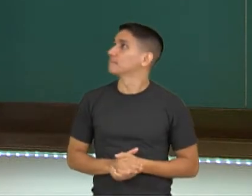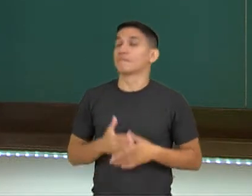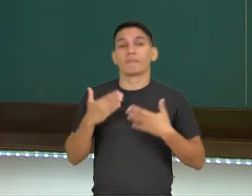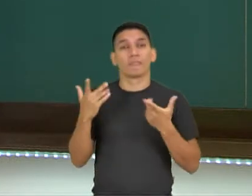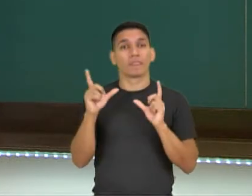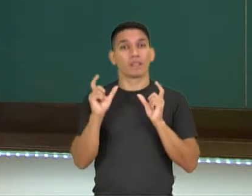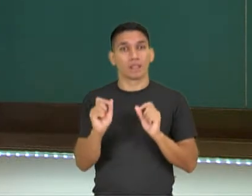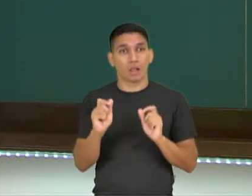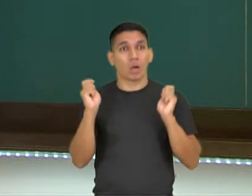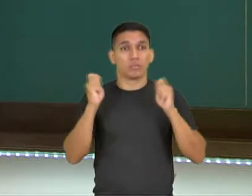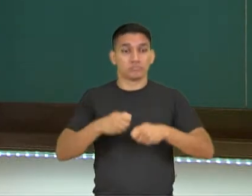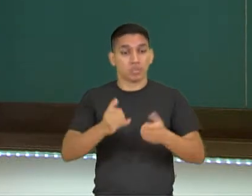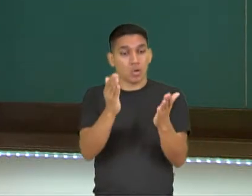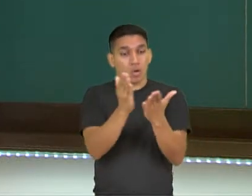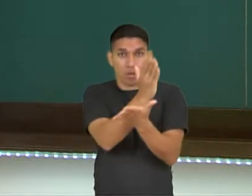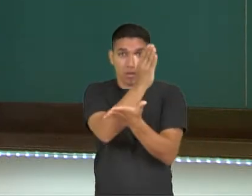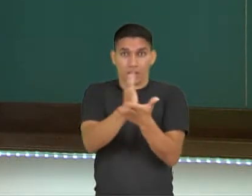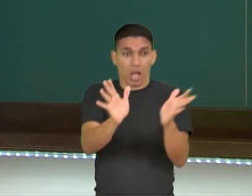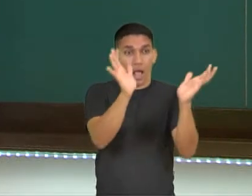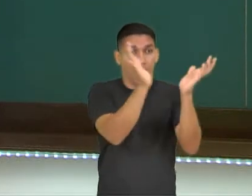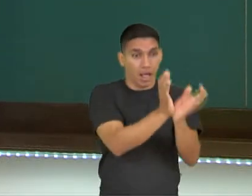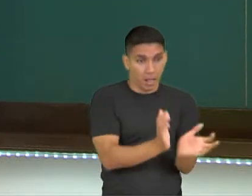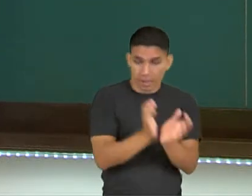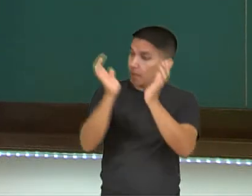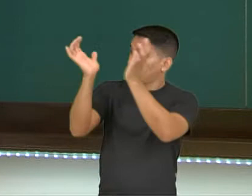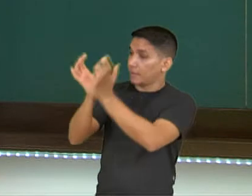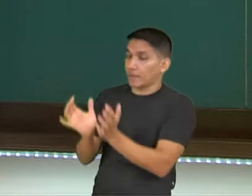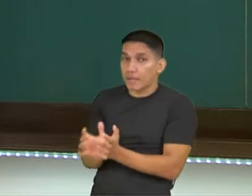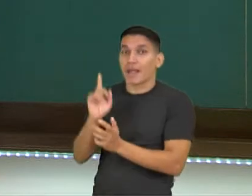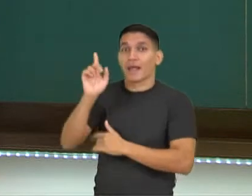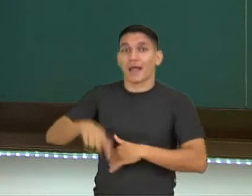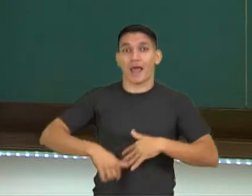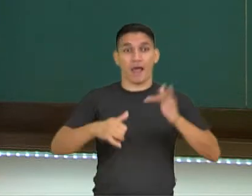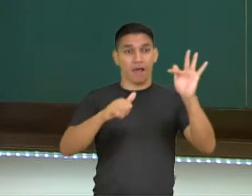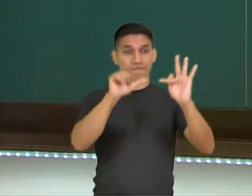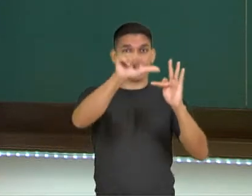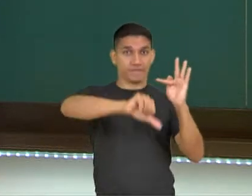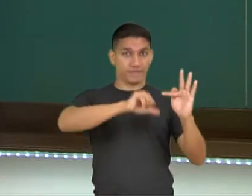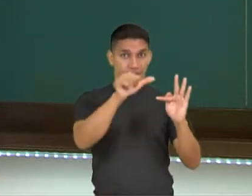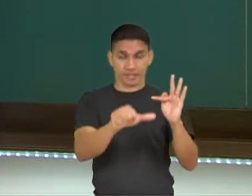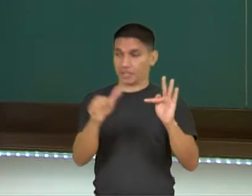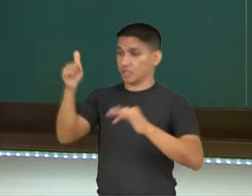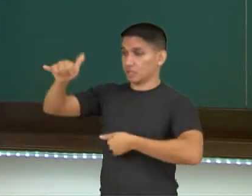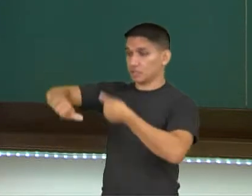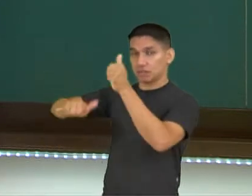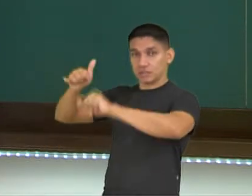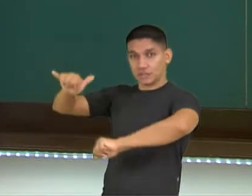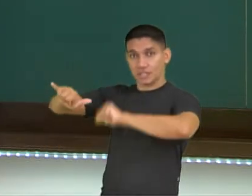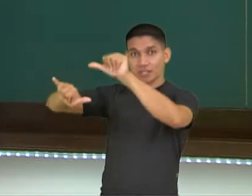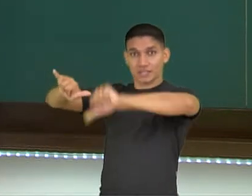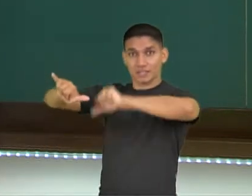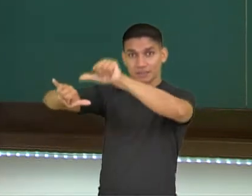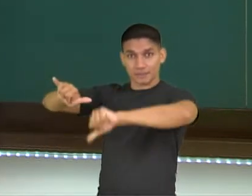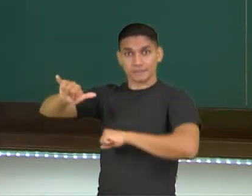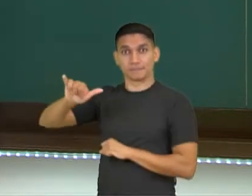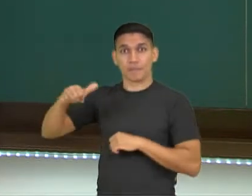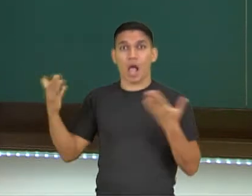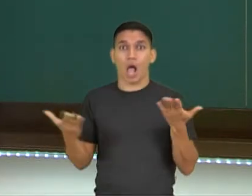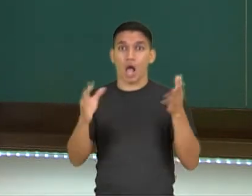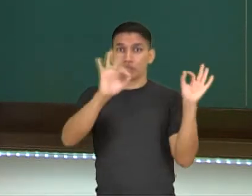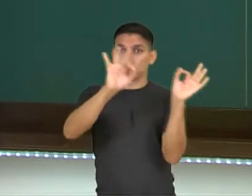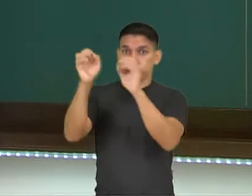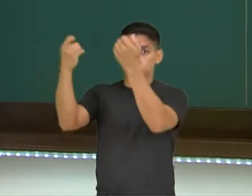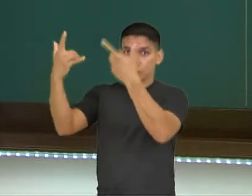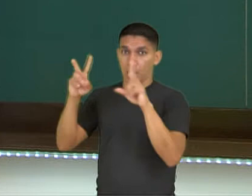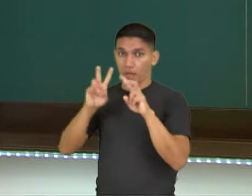ainda, eu posso classificar os fenômenos como sendo fenômeno físico e fenômeno químico. Para este vídeo, nós